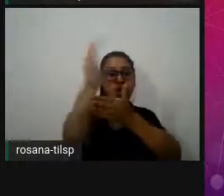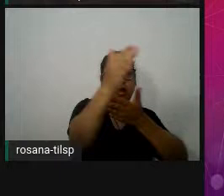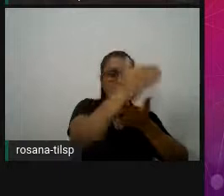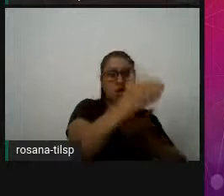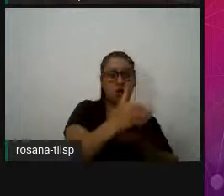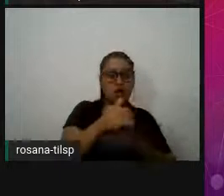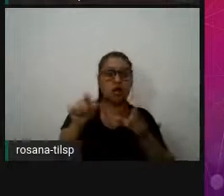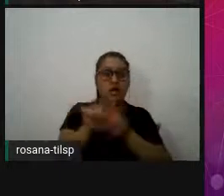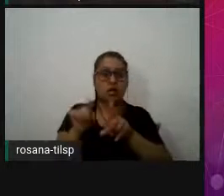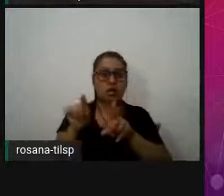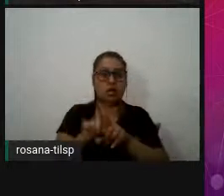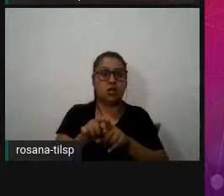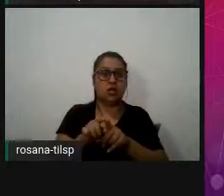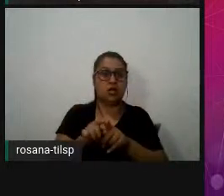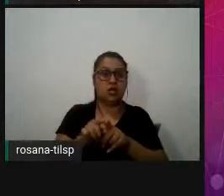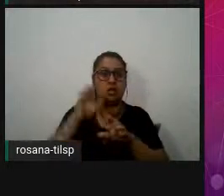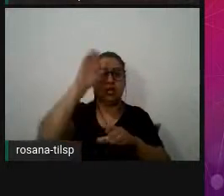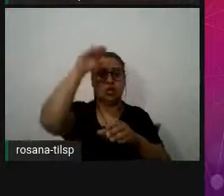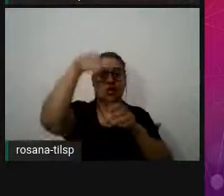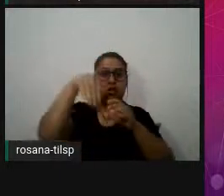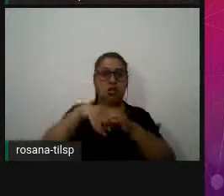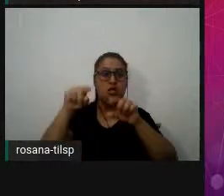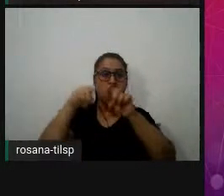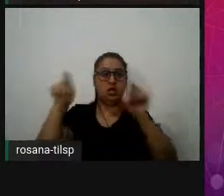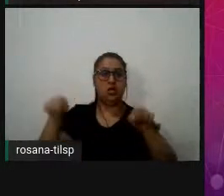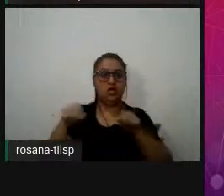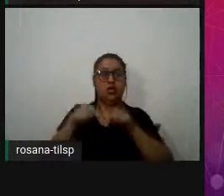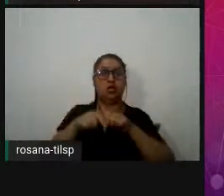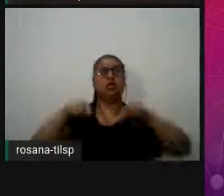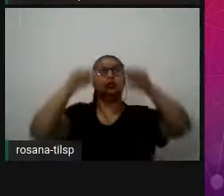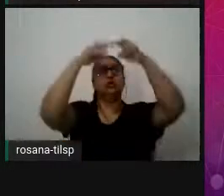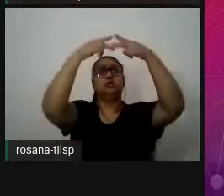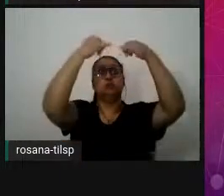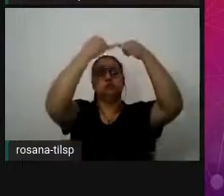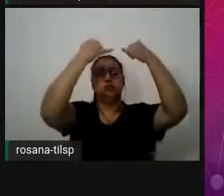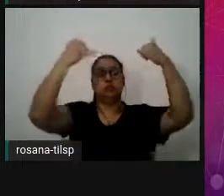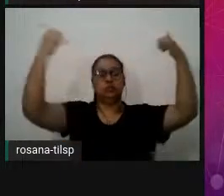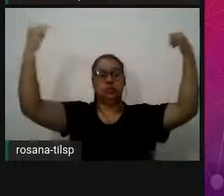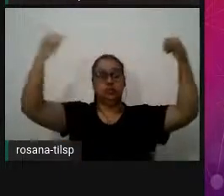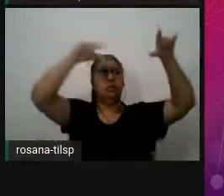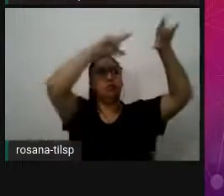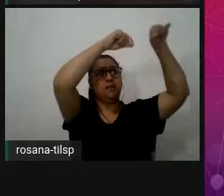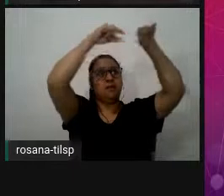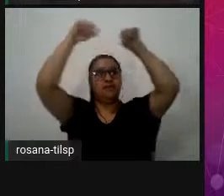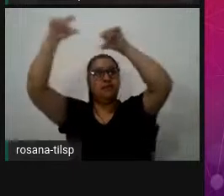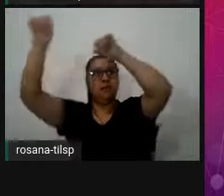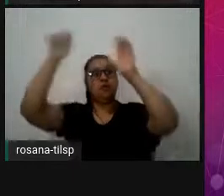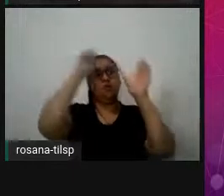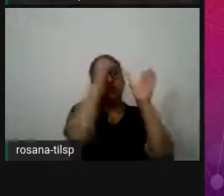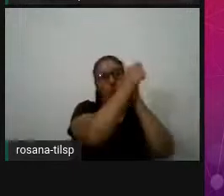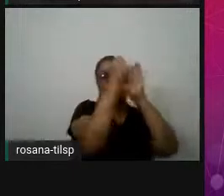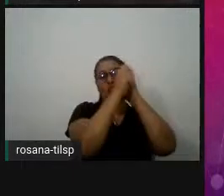e na sala de aula colocou literalmente uma corda com micas e com textos